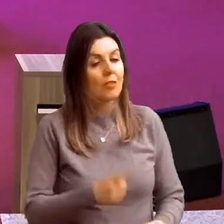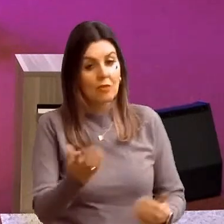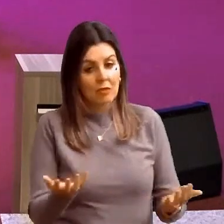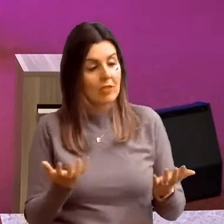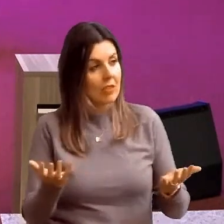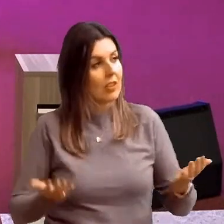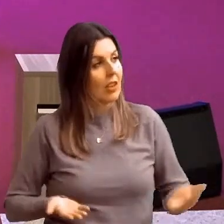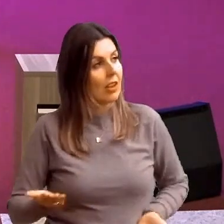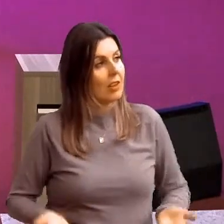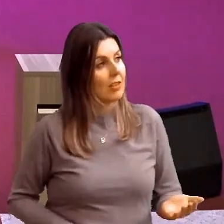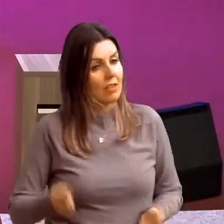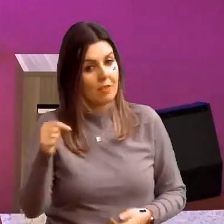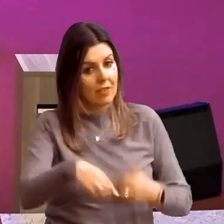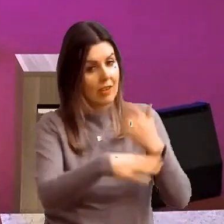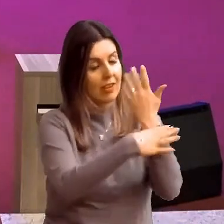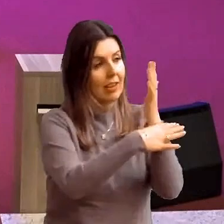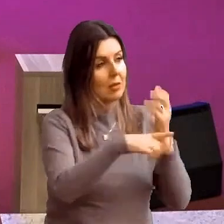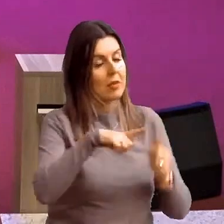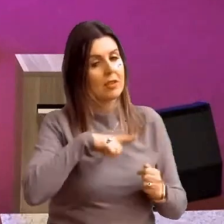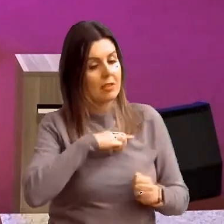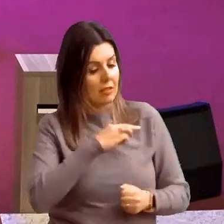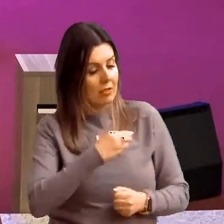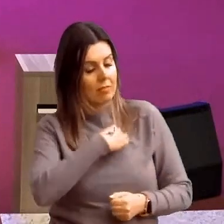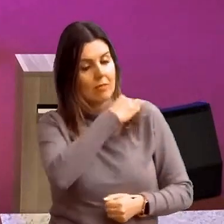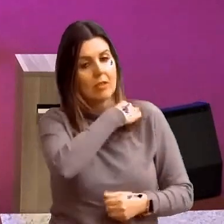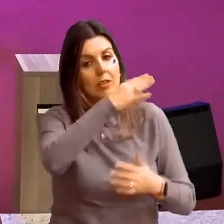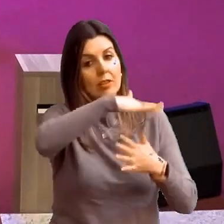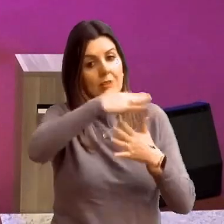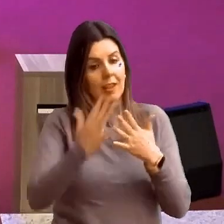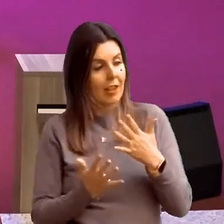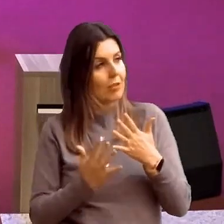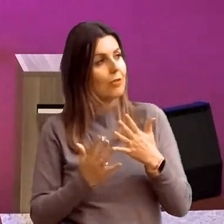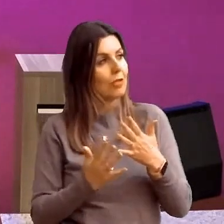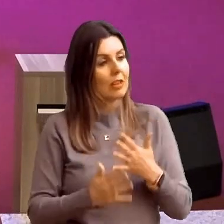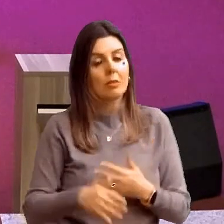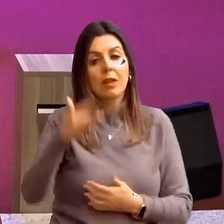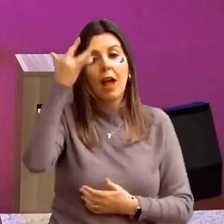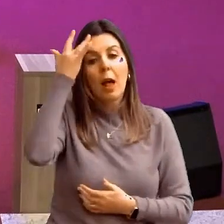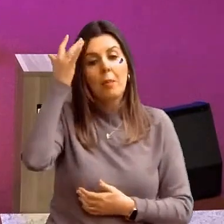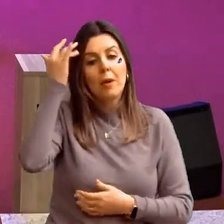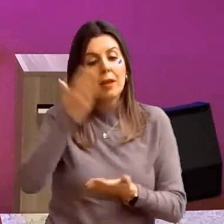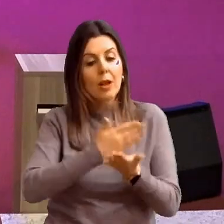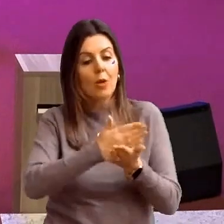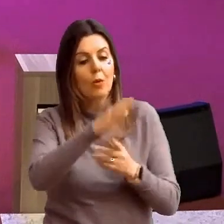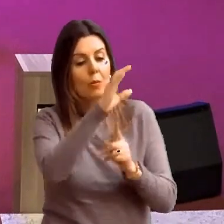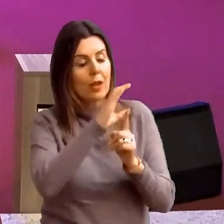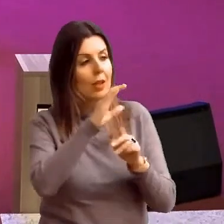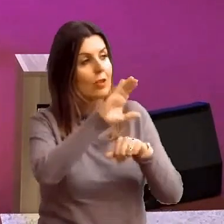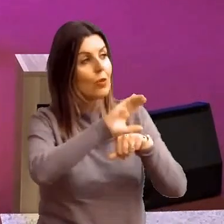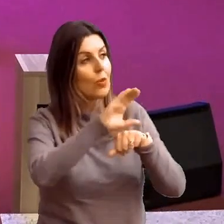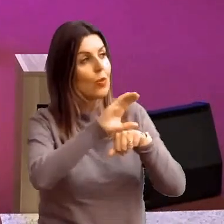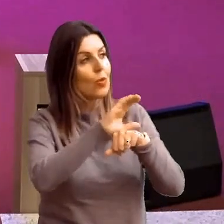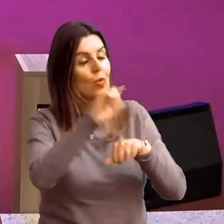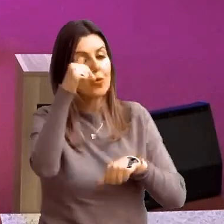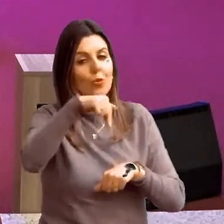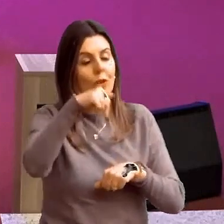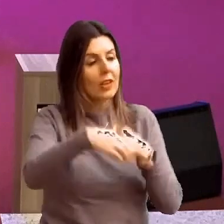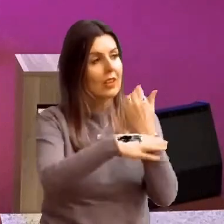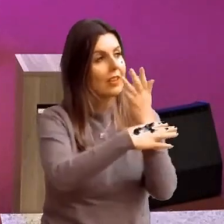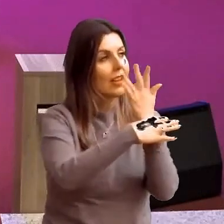Ministério de Libras também. Amanhã, começa um curso aqui na Alameda,